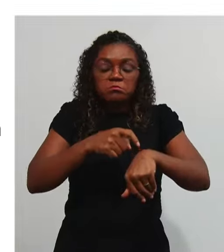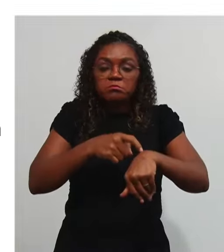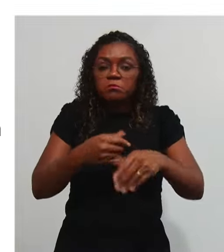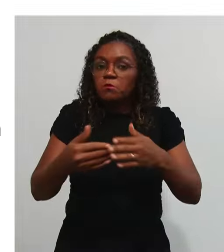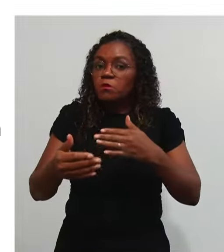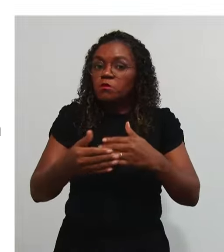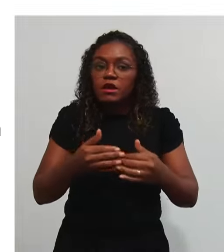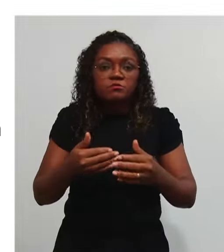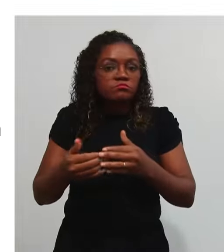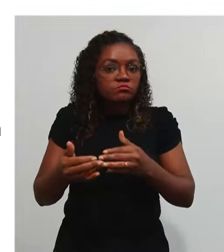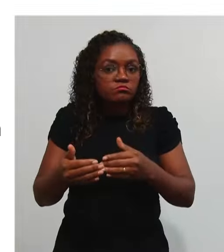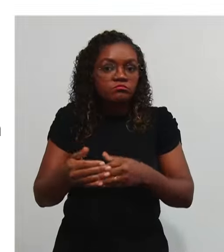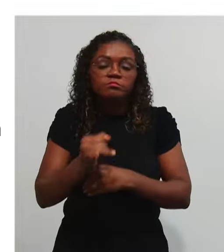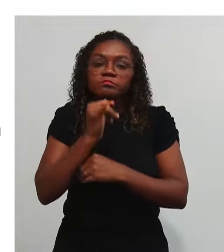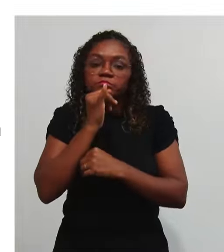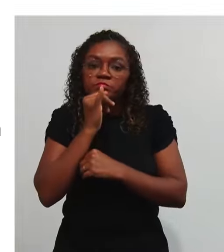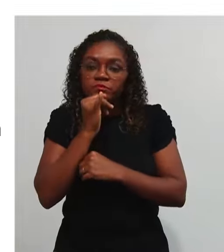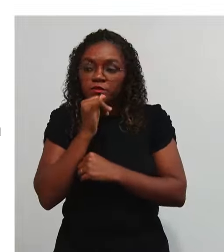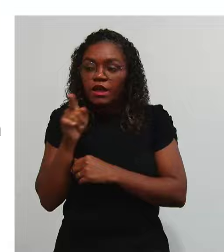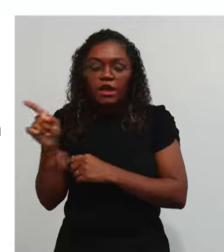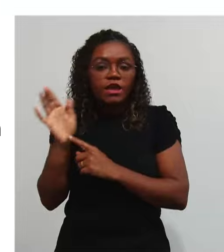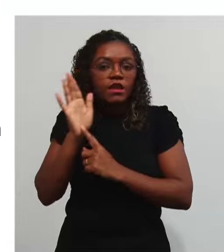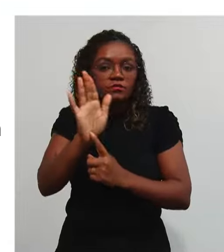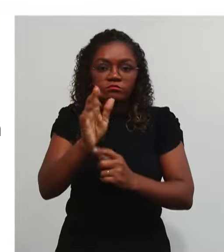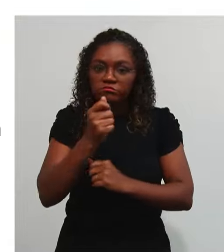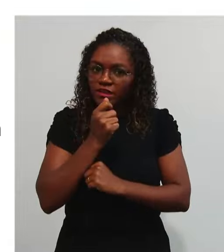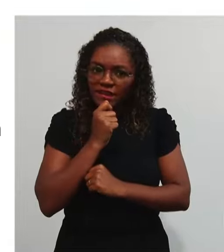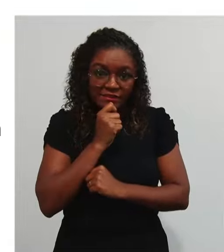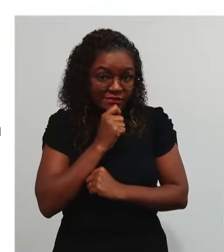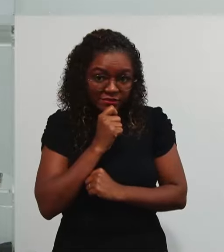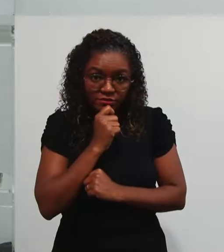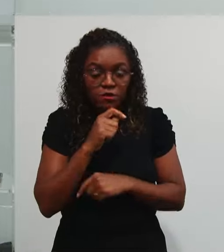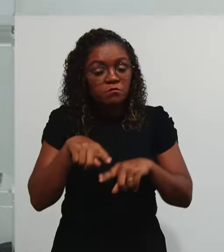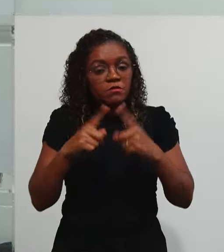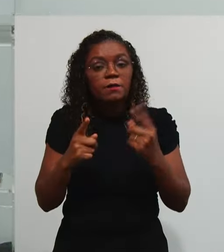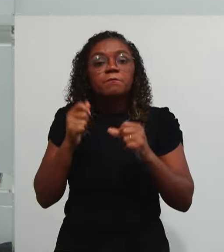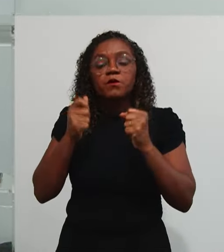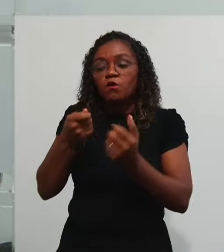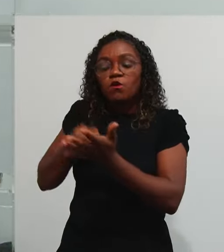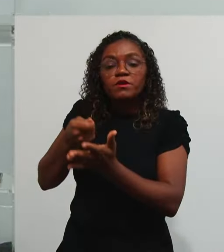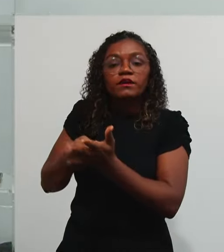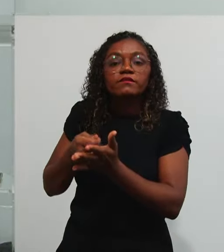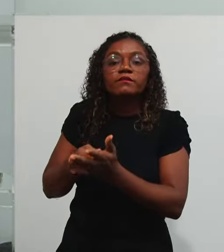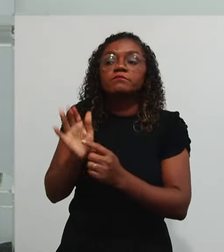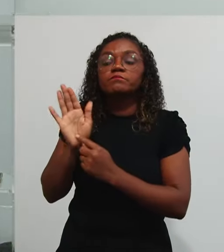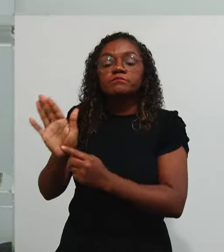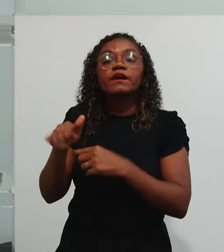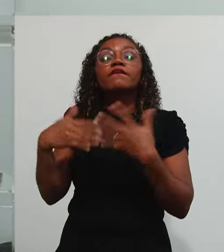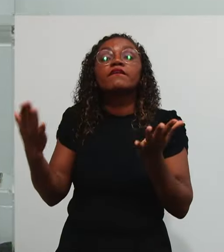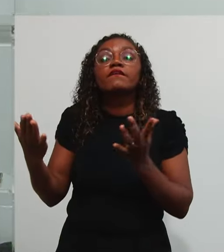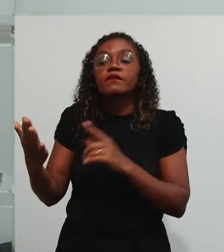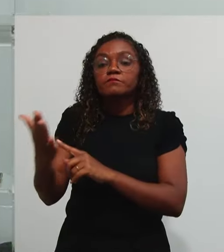Da prestação De apresentação Da prestação De contas Eu acabei De dizer No slide Anterior Que